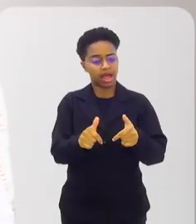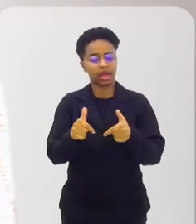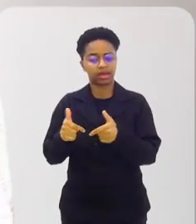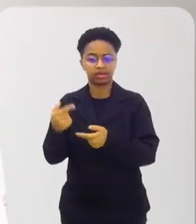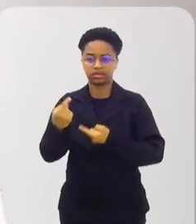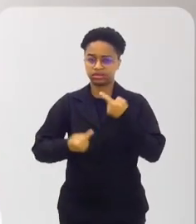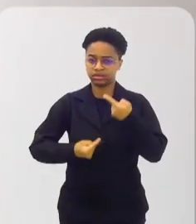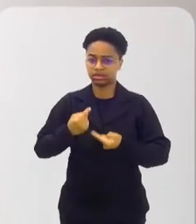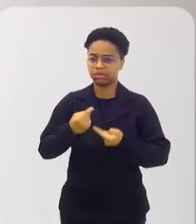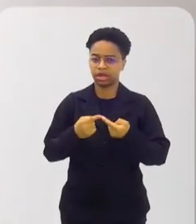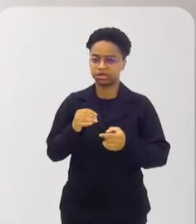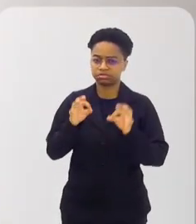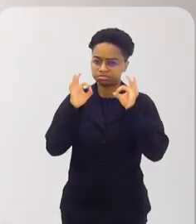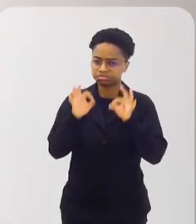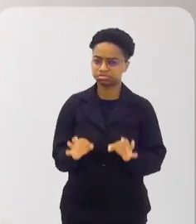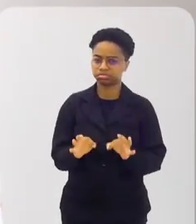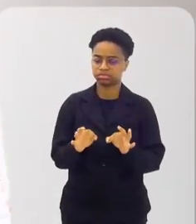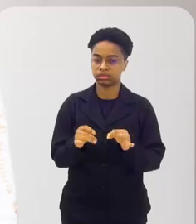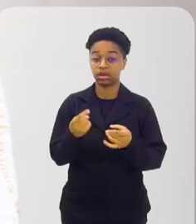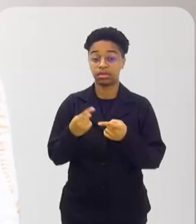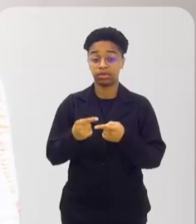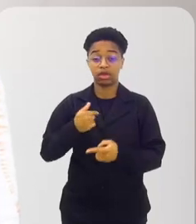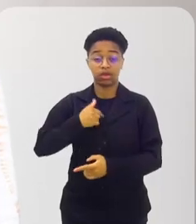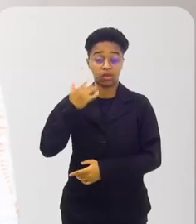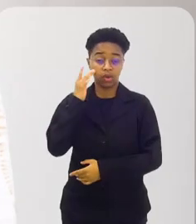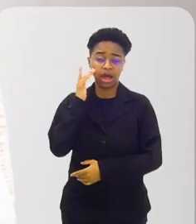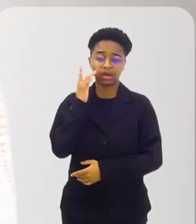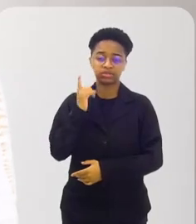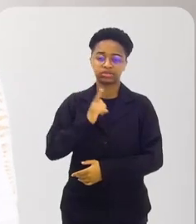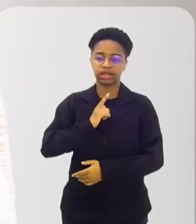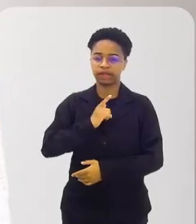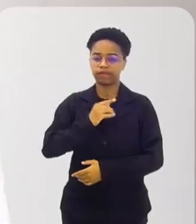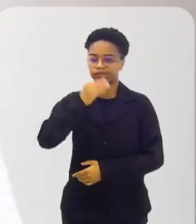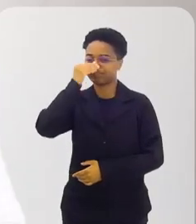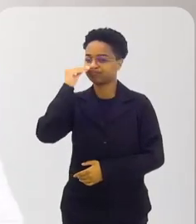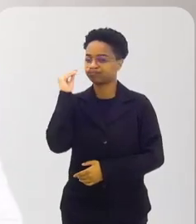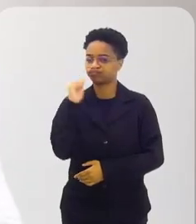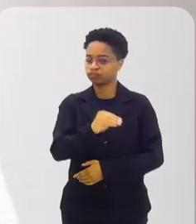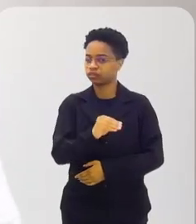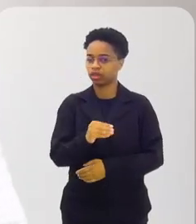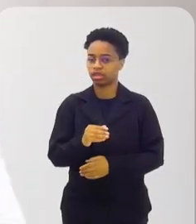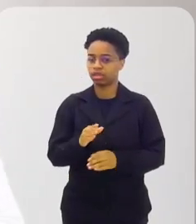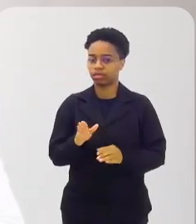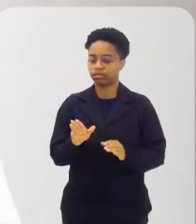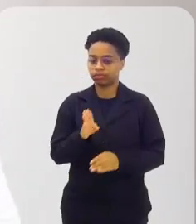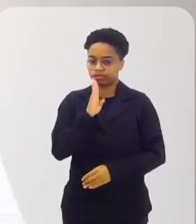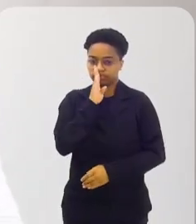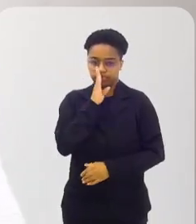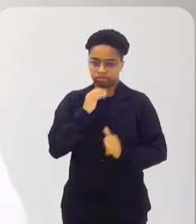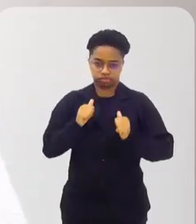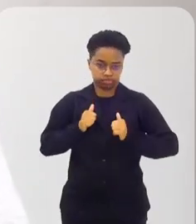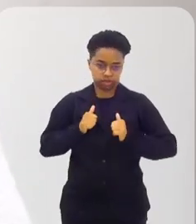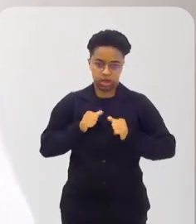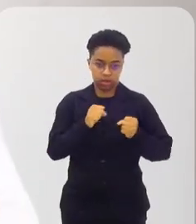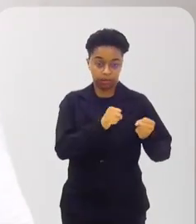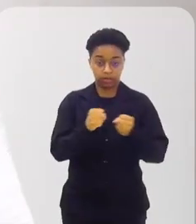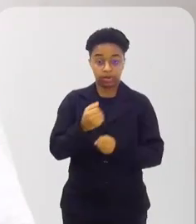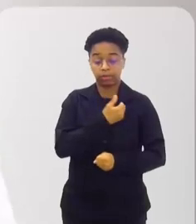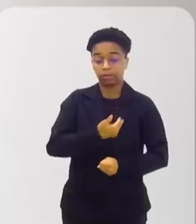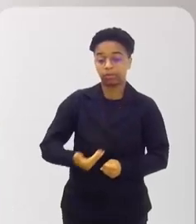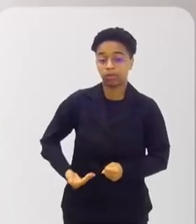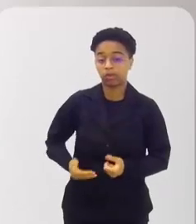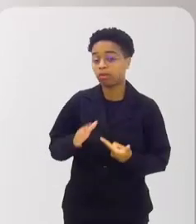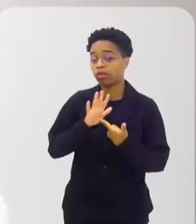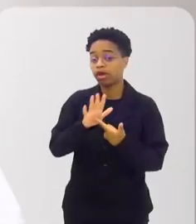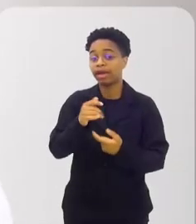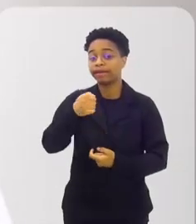fazendo esse debate de maneira muito concreta. Eu acho que há uma negligência, uma omissão do poder público em falar sobre